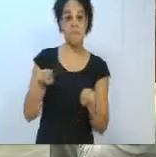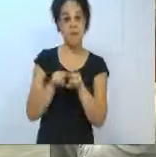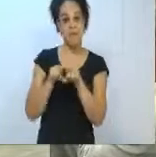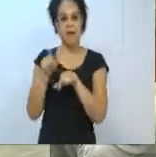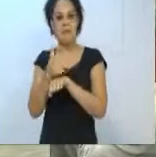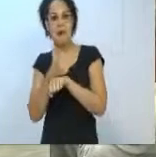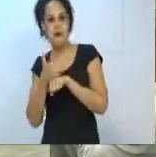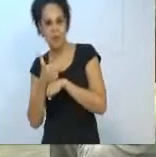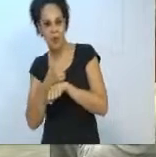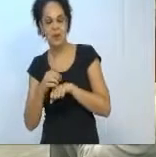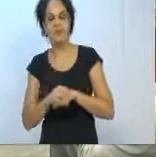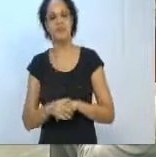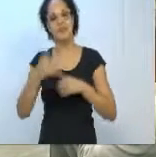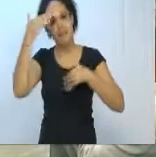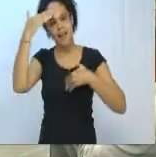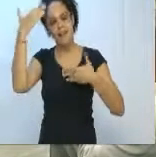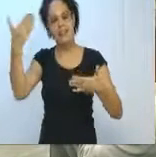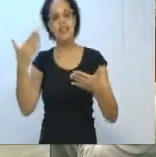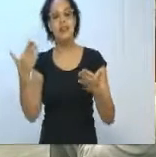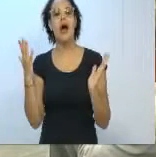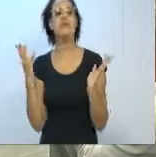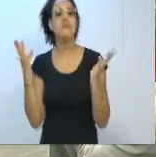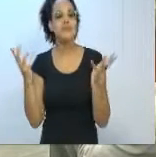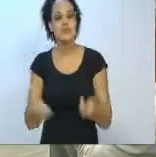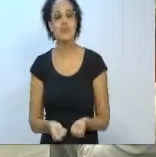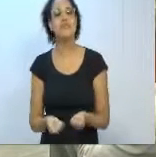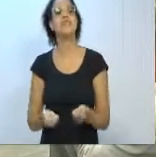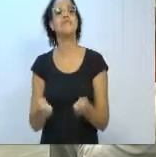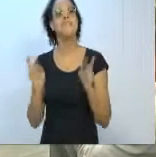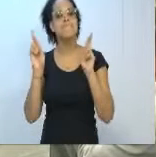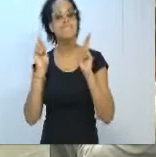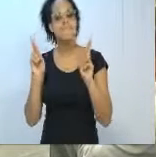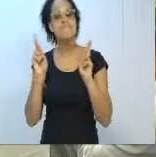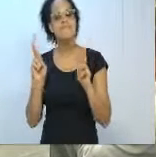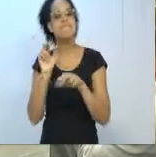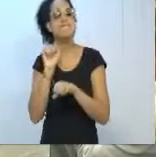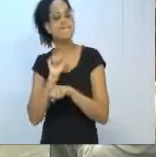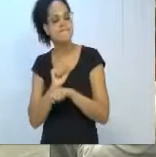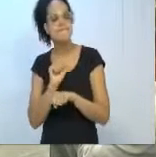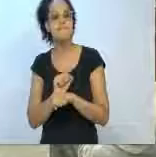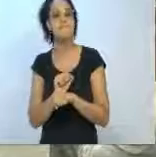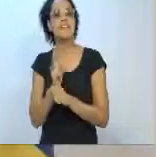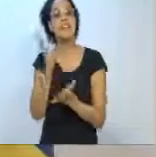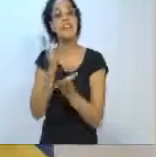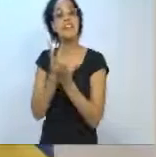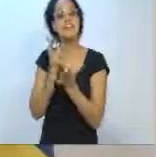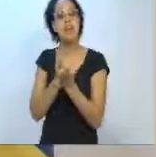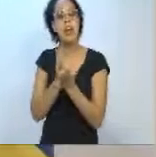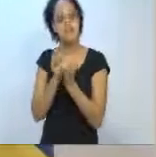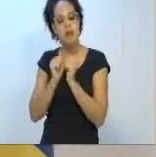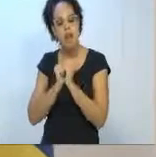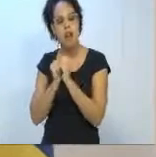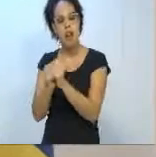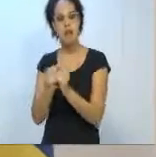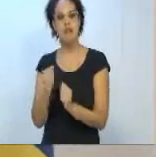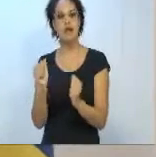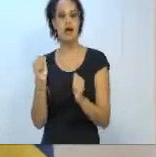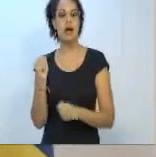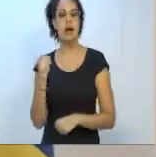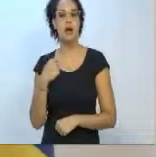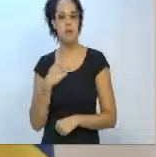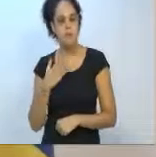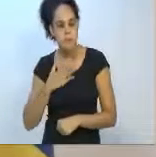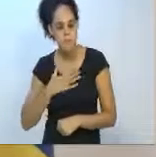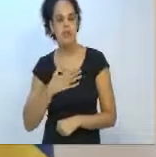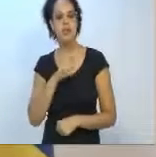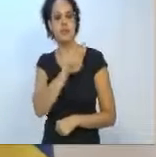Agradeço a todos. Espero sempre poder levar o nome de Blumenau lá fora, pelo Brasil.